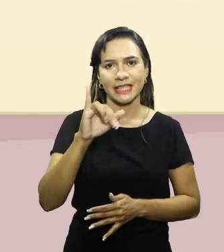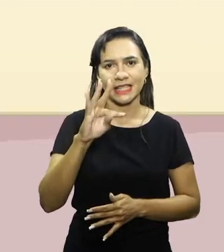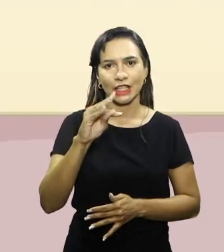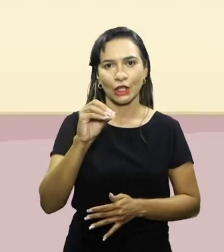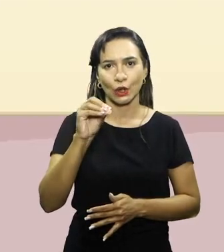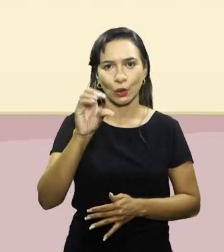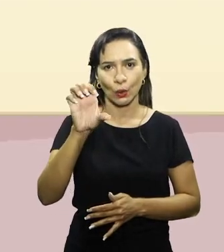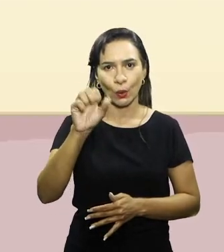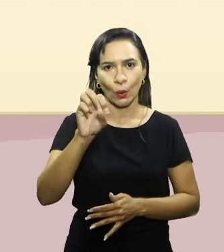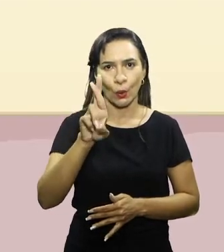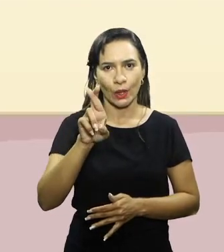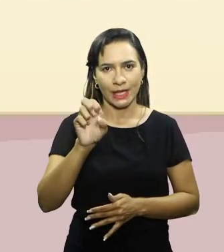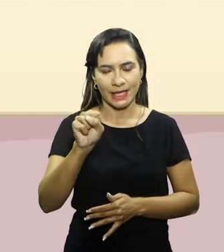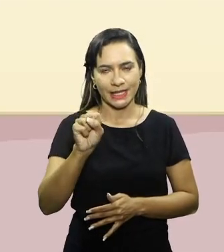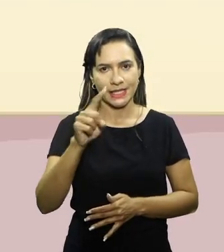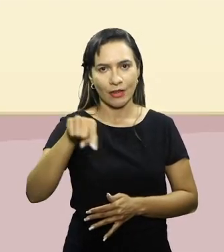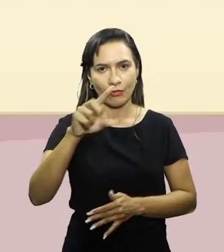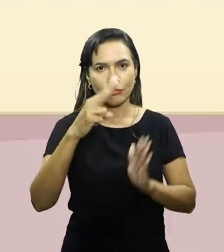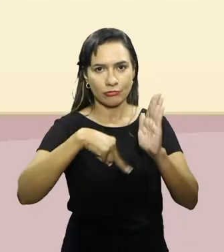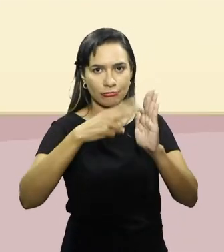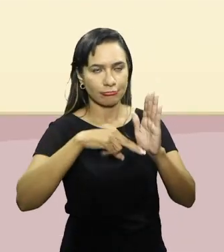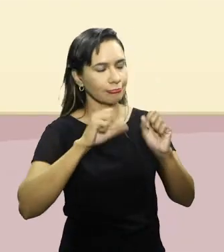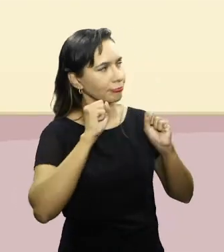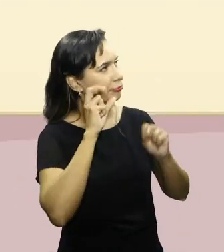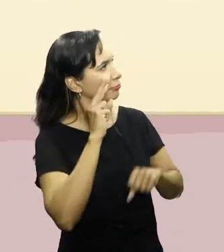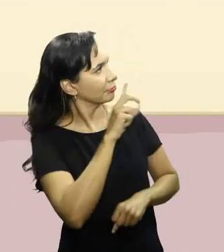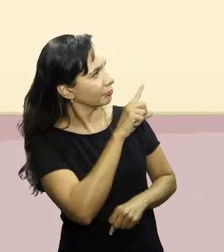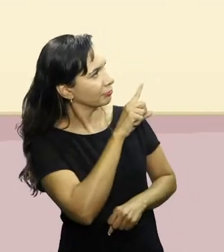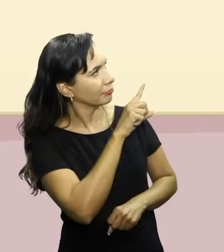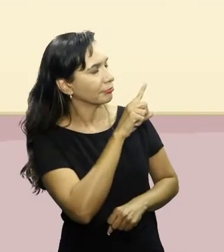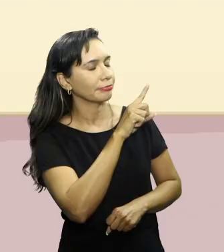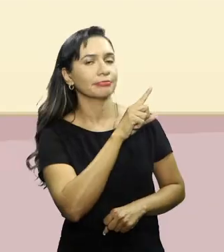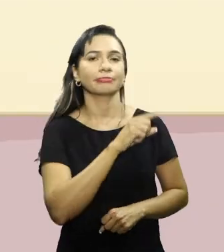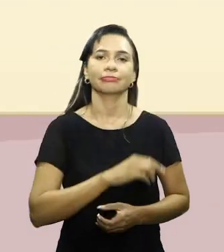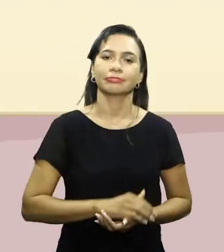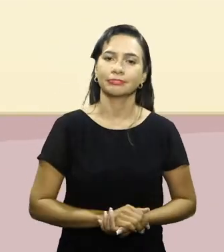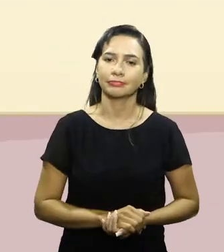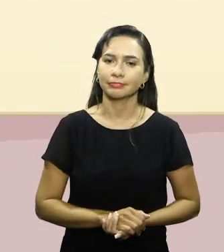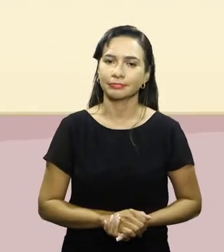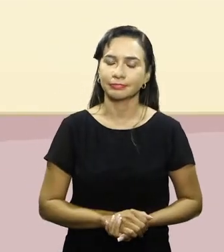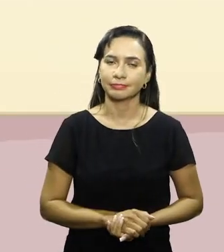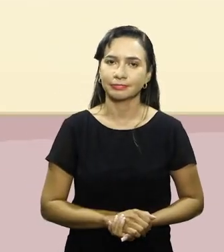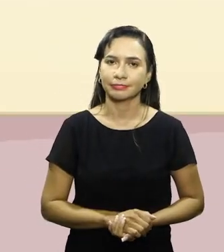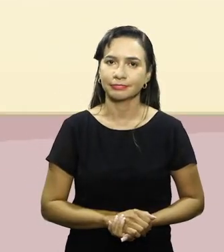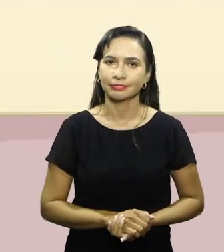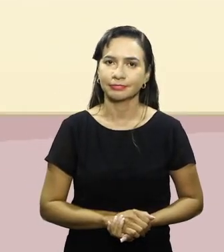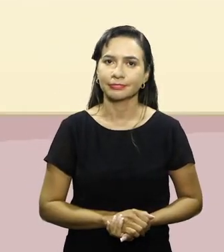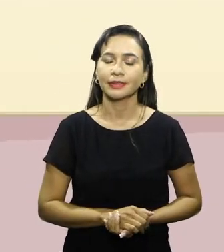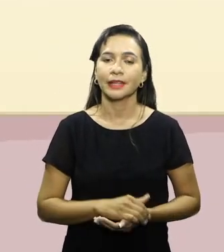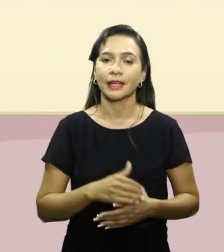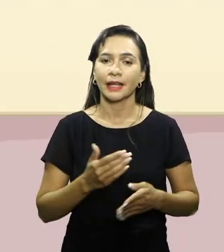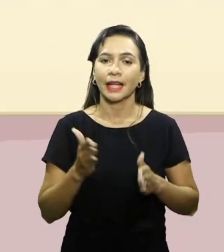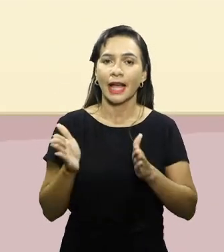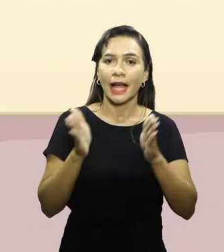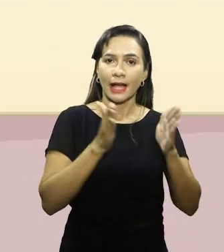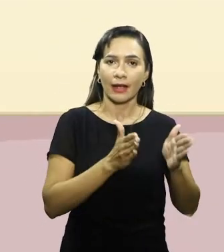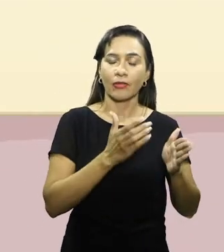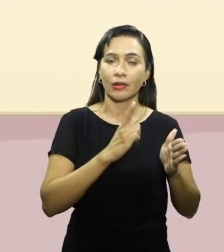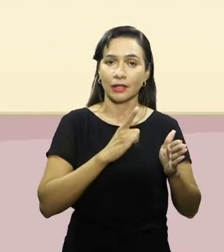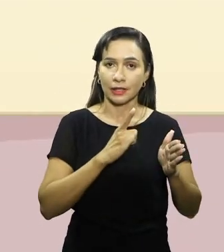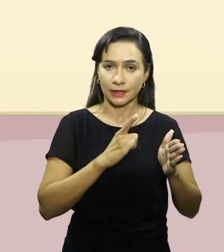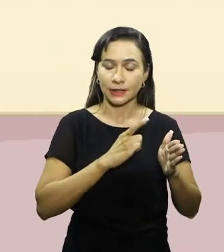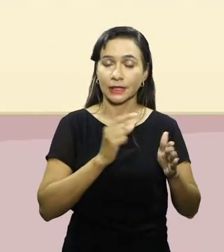fácil, moderado, um pouco difícil, difícil, muito difícil e máximo. E ao lado desses